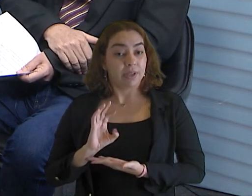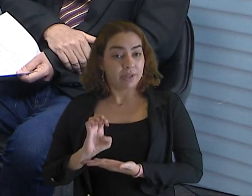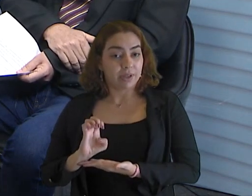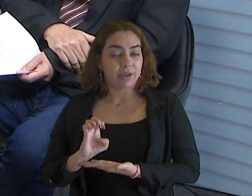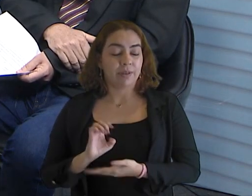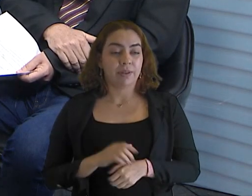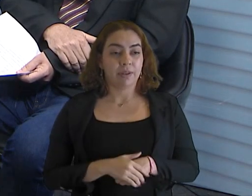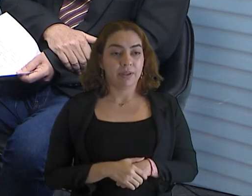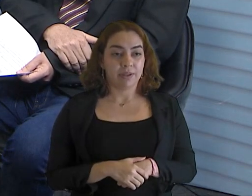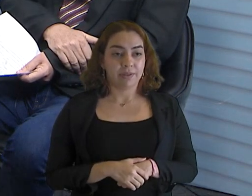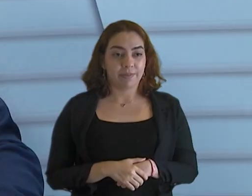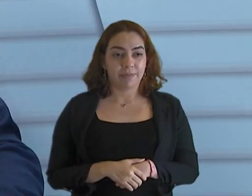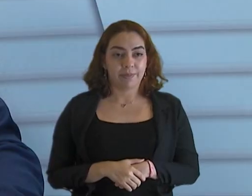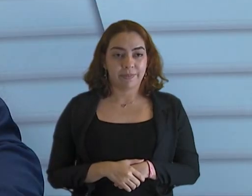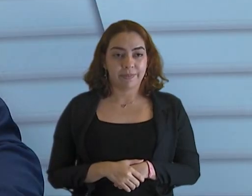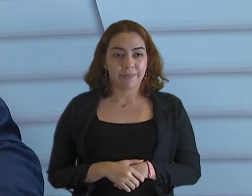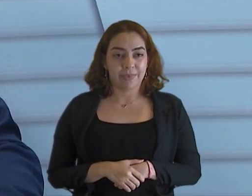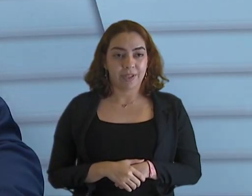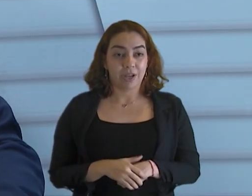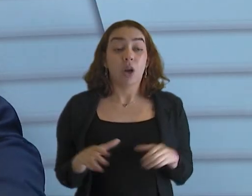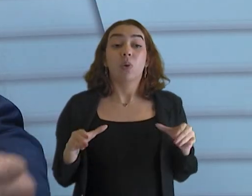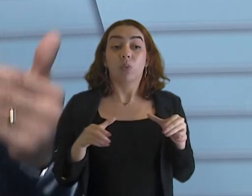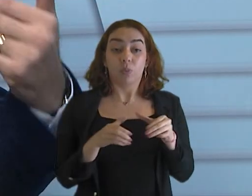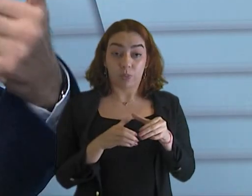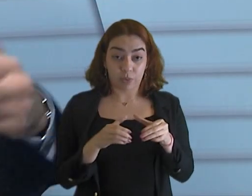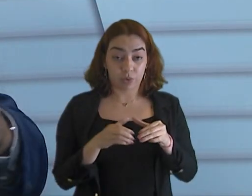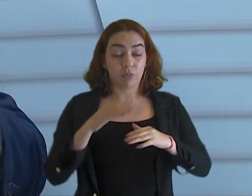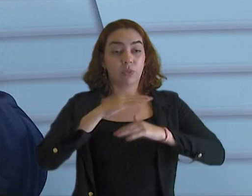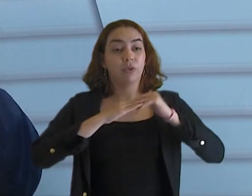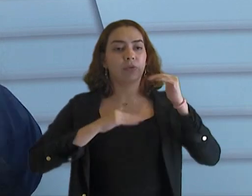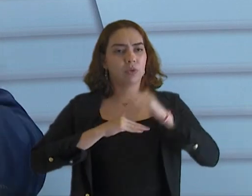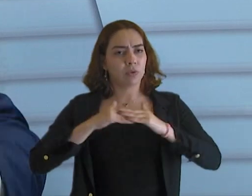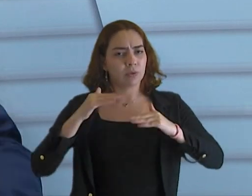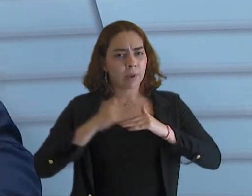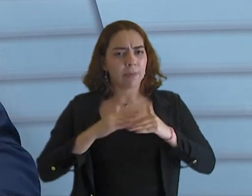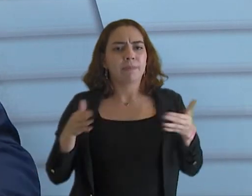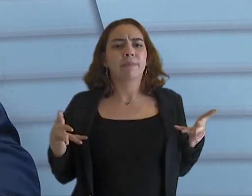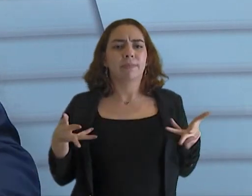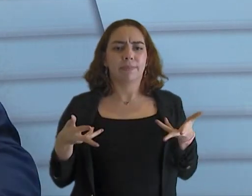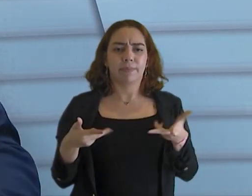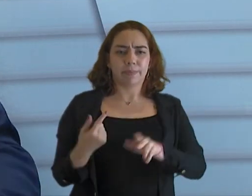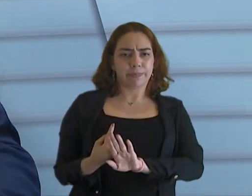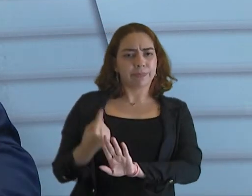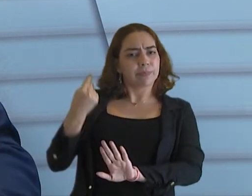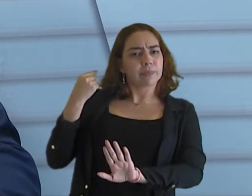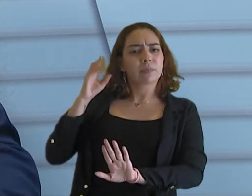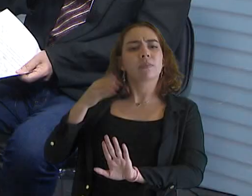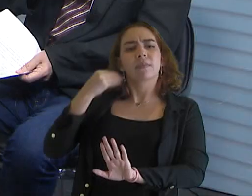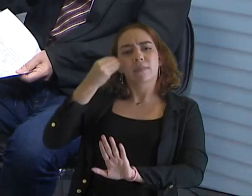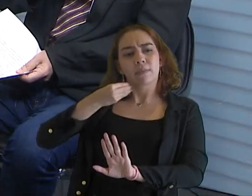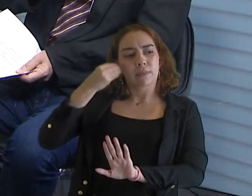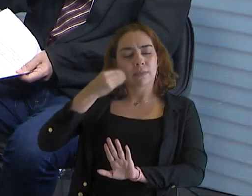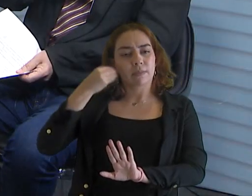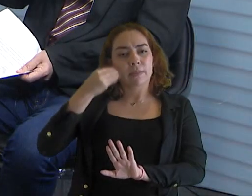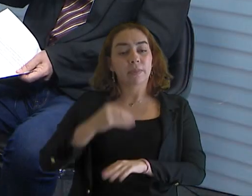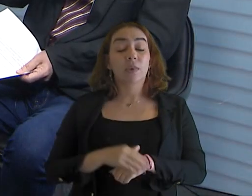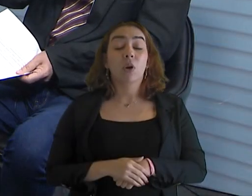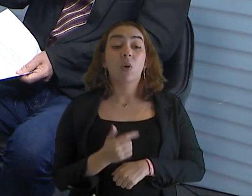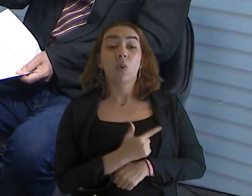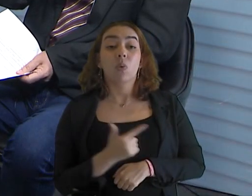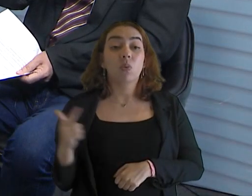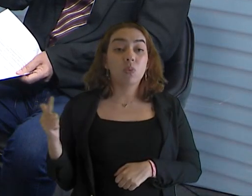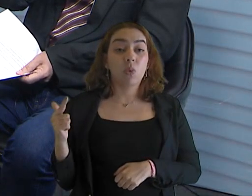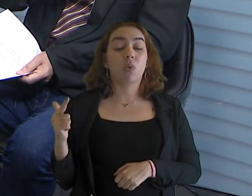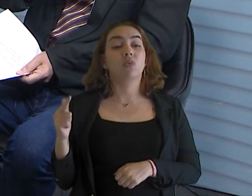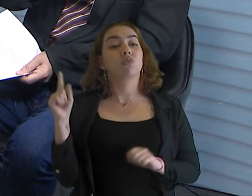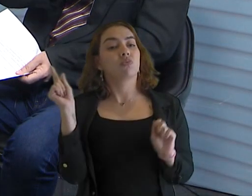É um com a sua equipe. É sensacional. que a gente vê de gestões anteriores e justamente pela excelência do serviço que programa muito legal que é o Acontece, que passa aqui